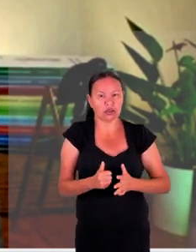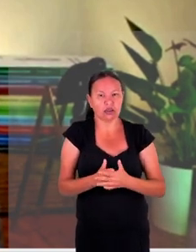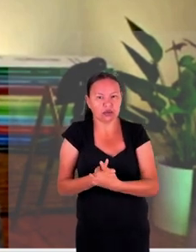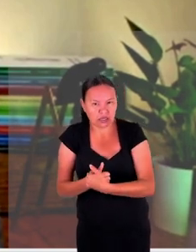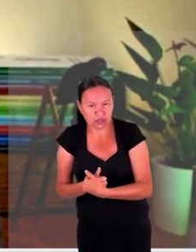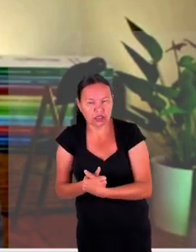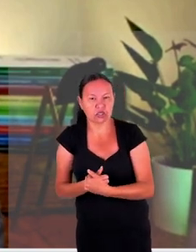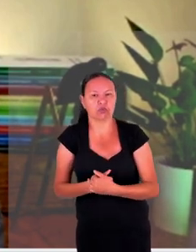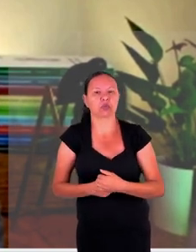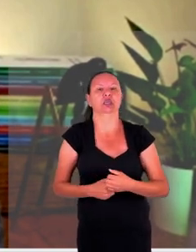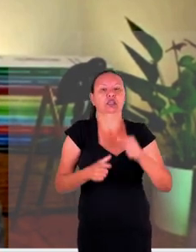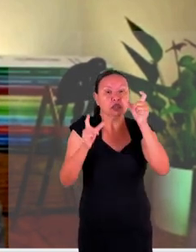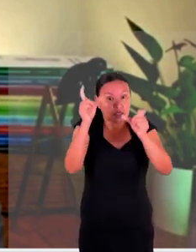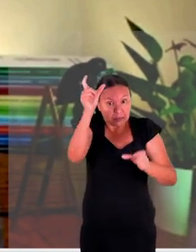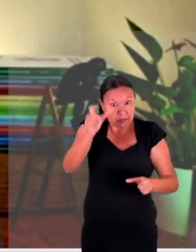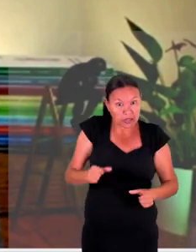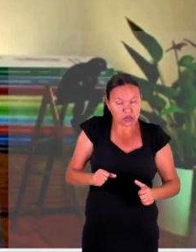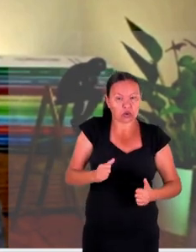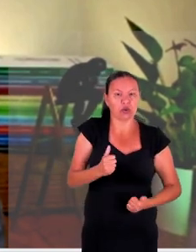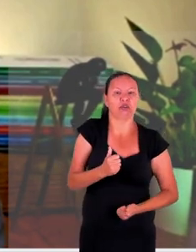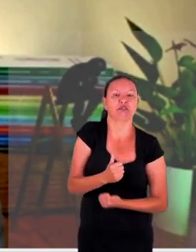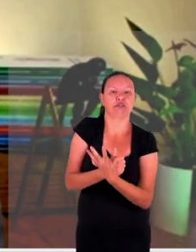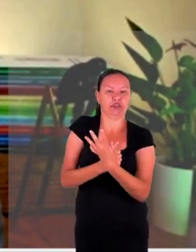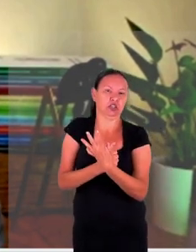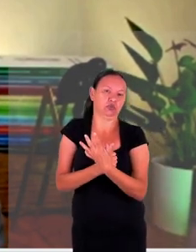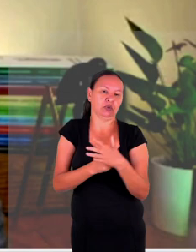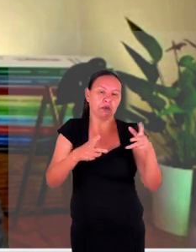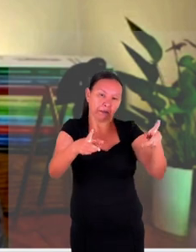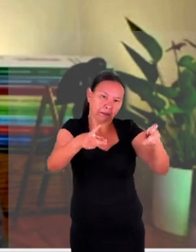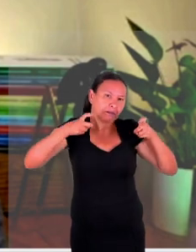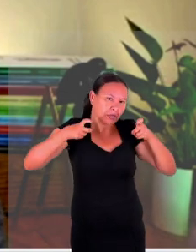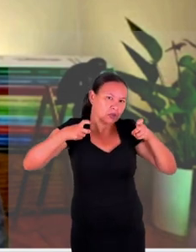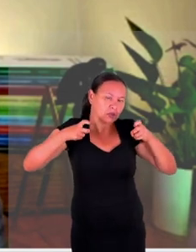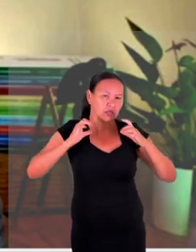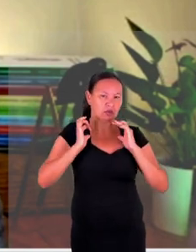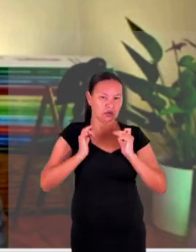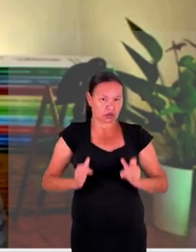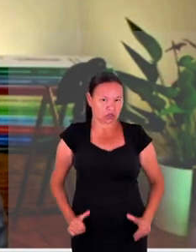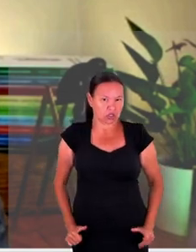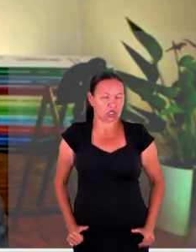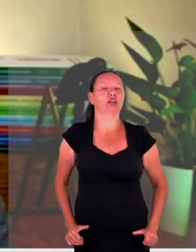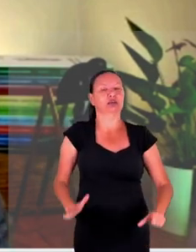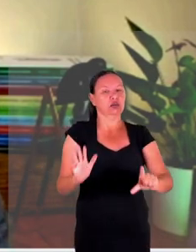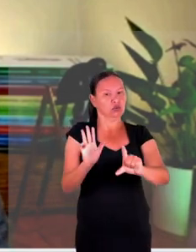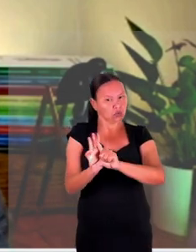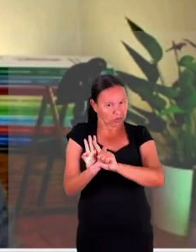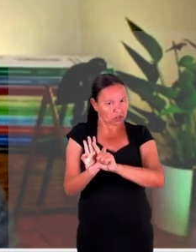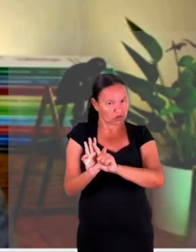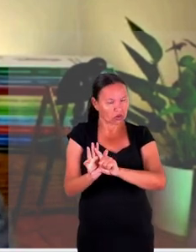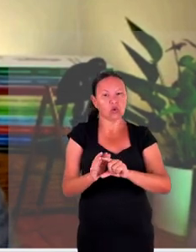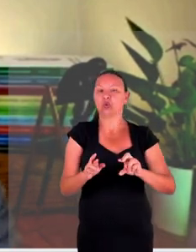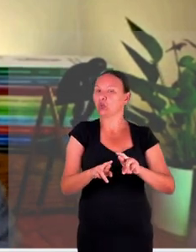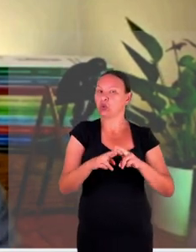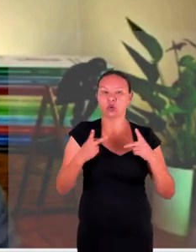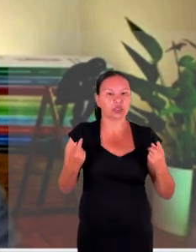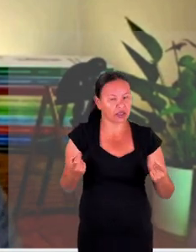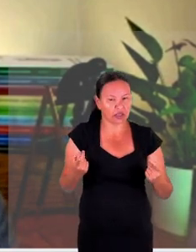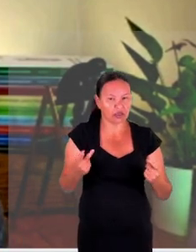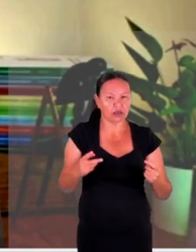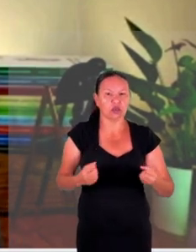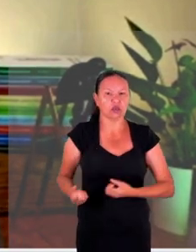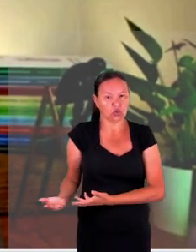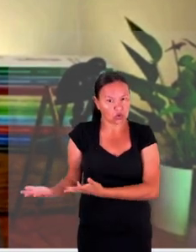reflexo desse fluxo constante da percepção dos direitos humanos quaisquer dimensões novas que a gente